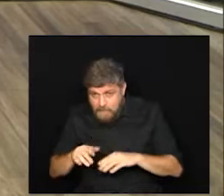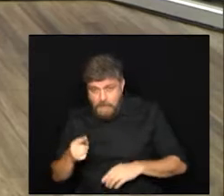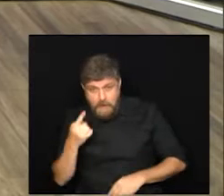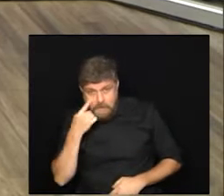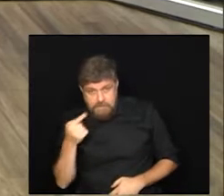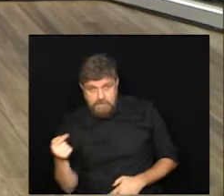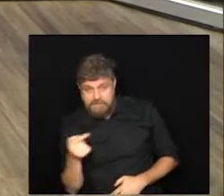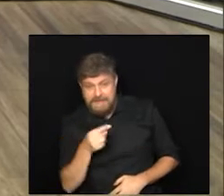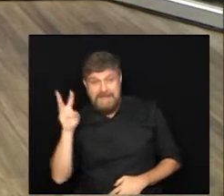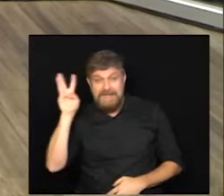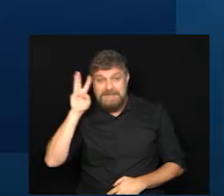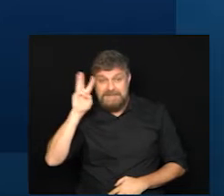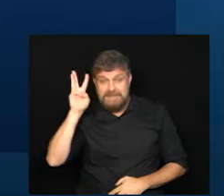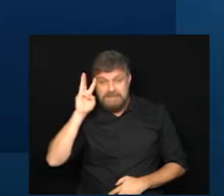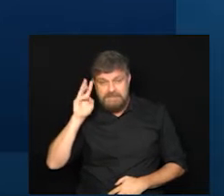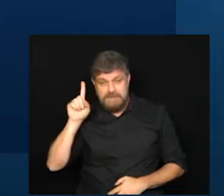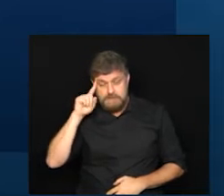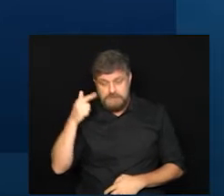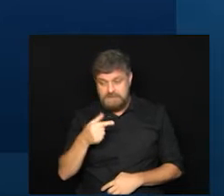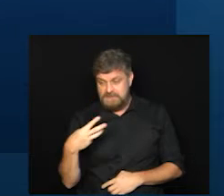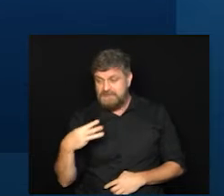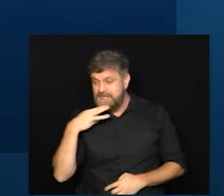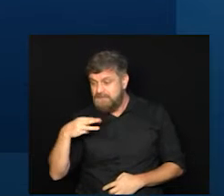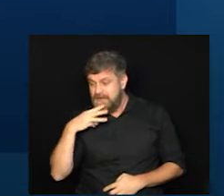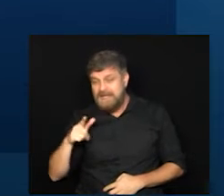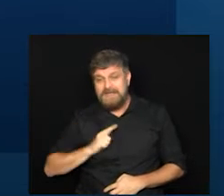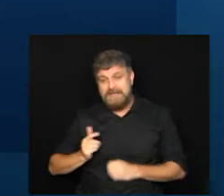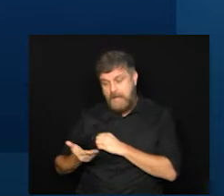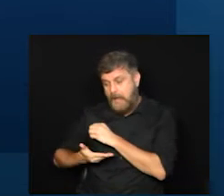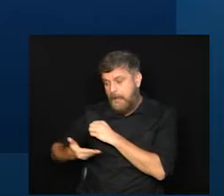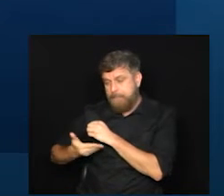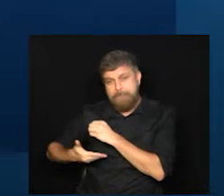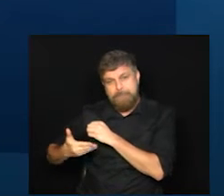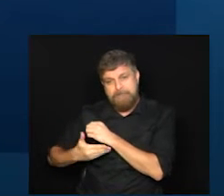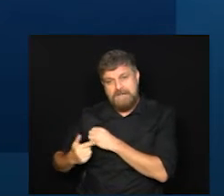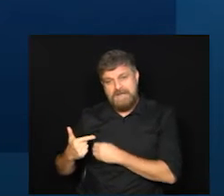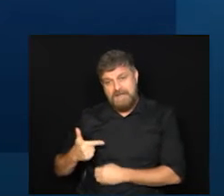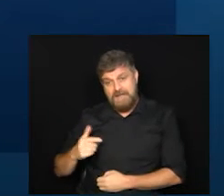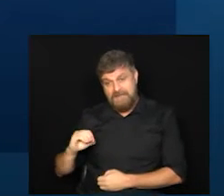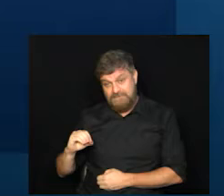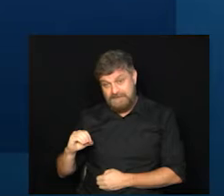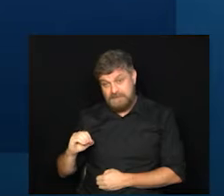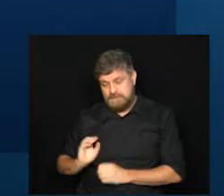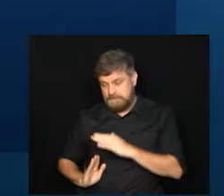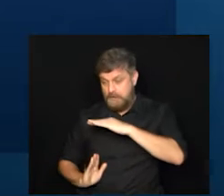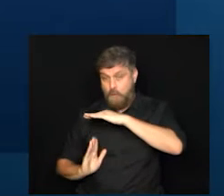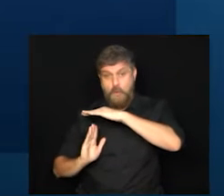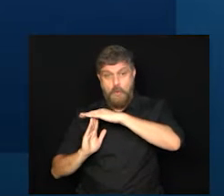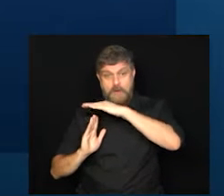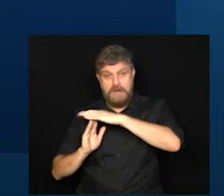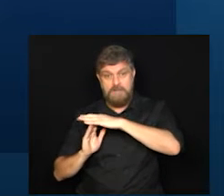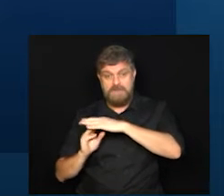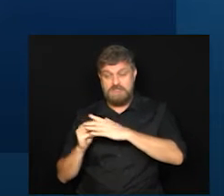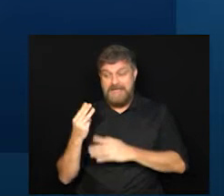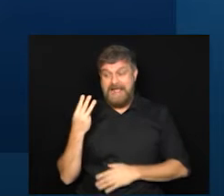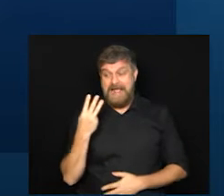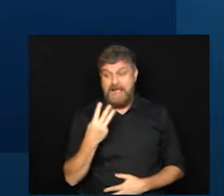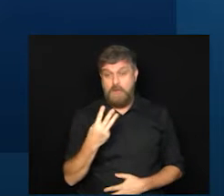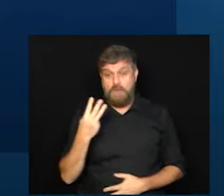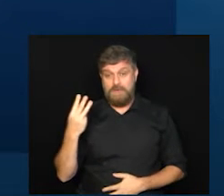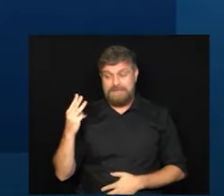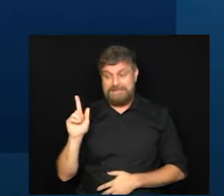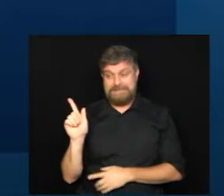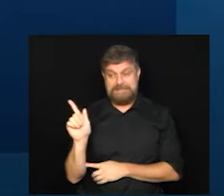tela terça-feira 23 de março nós temos mínima de 20 graus e a máxima podendo chegar